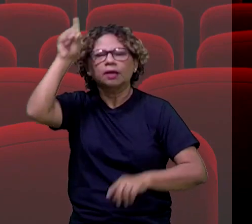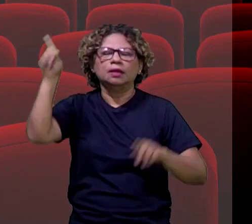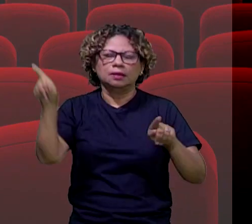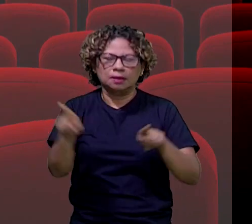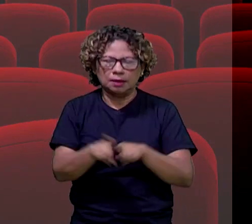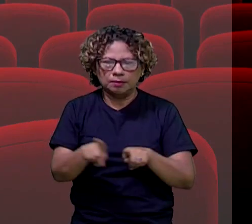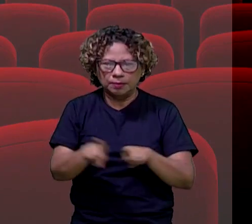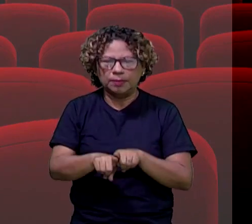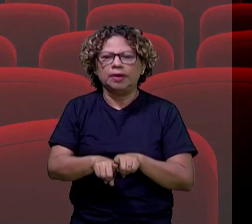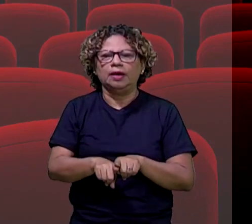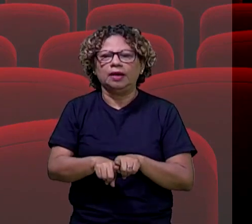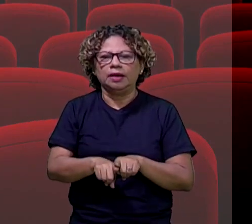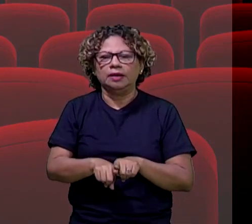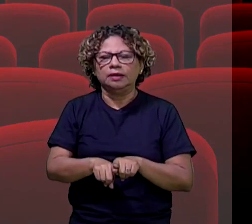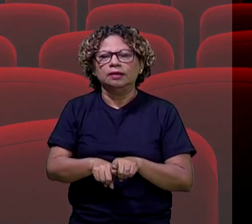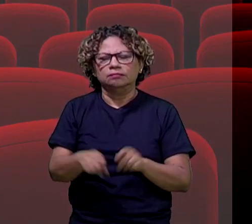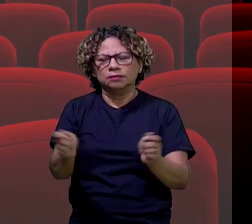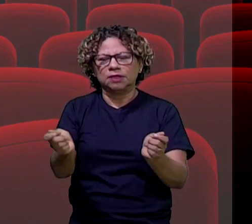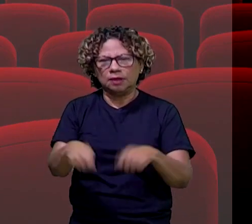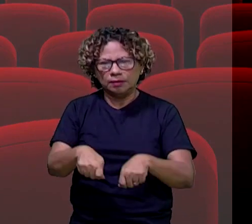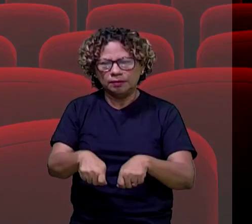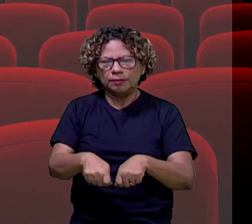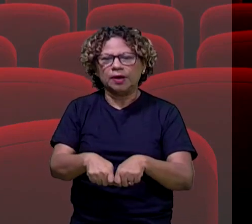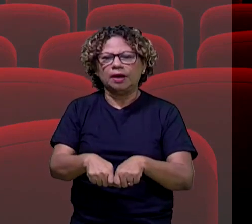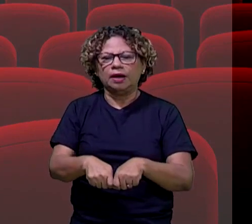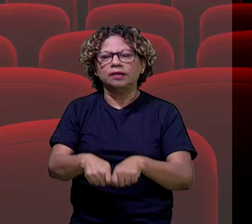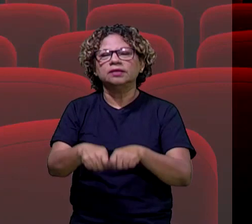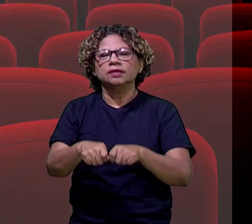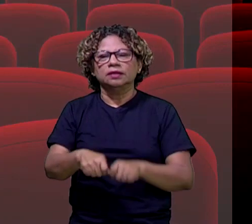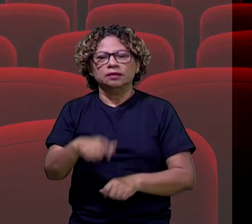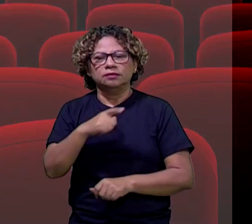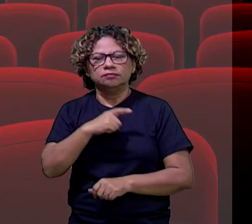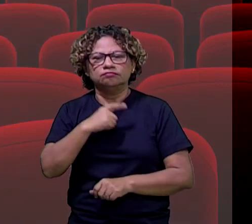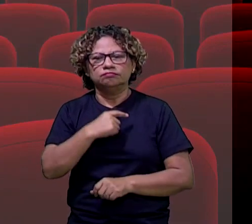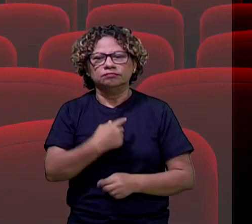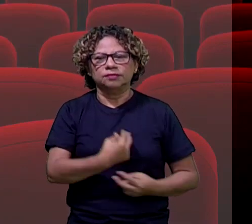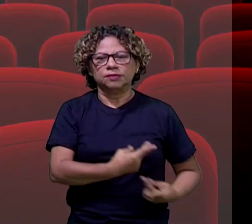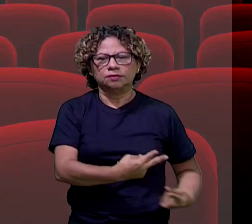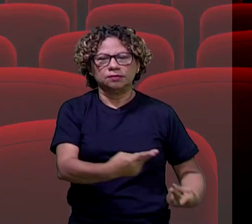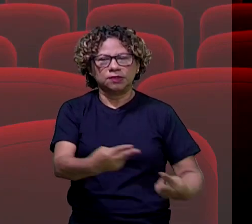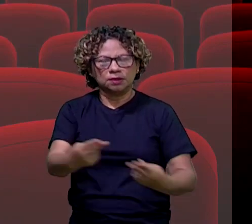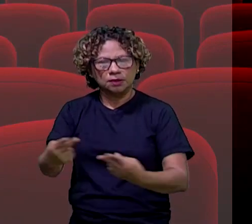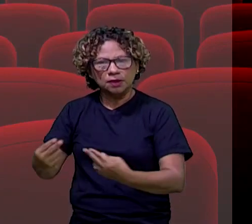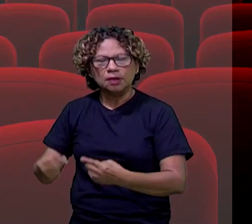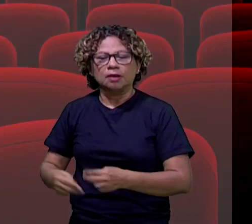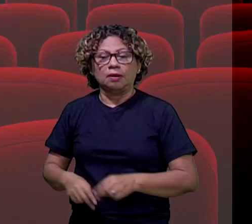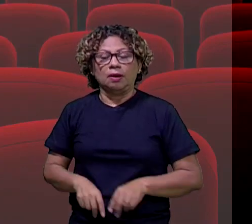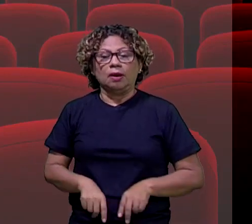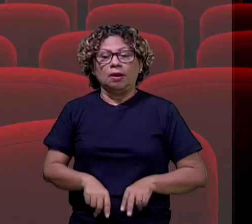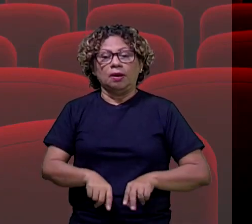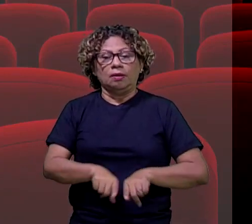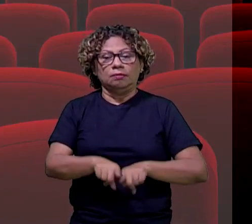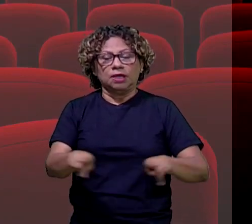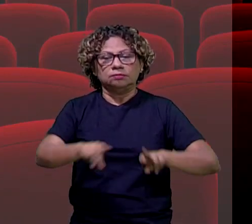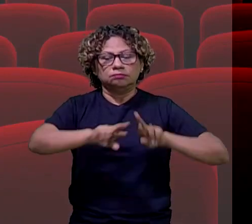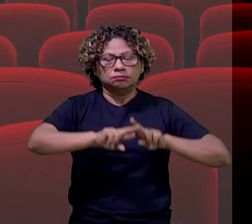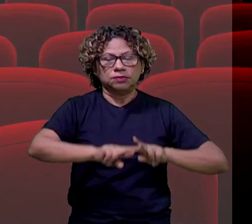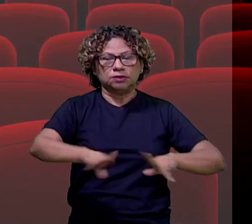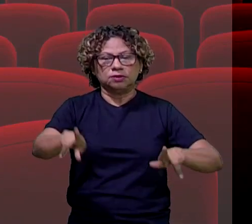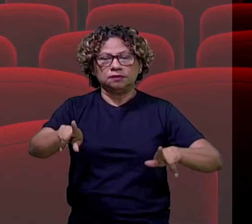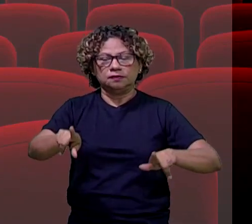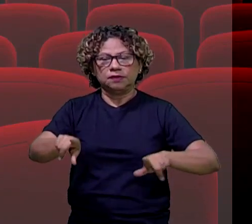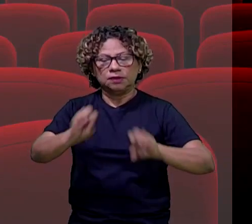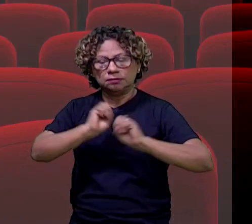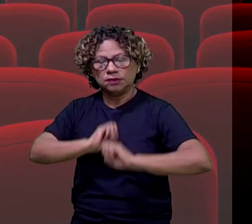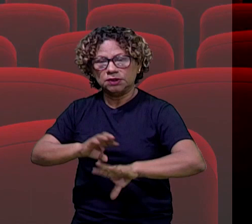podem até se identificar com contextos, né? Onde as escolas estão inseridas, que são bastante diferentes, diversificadas.